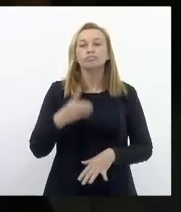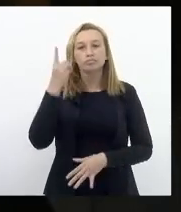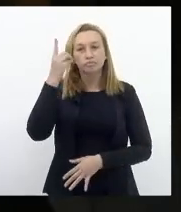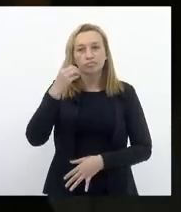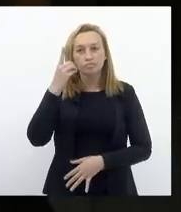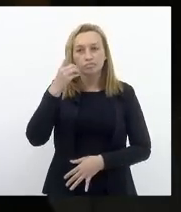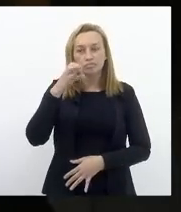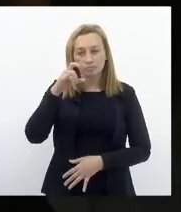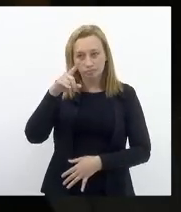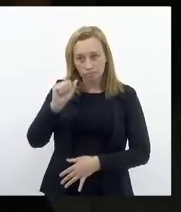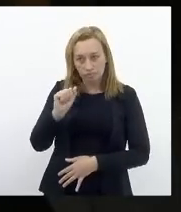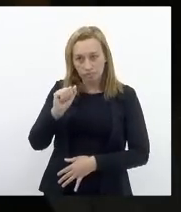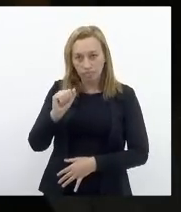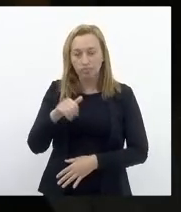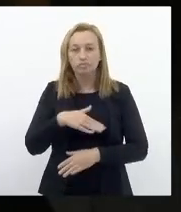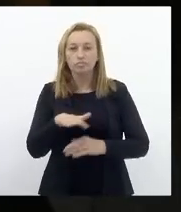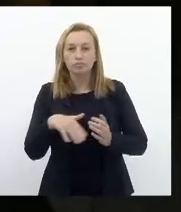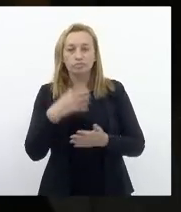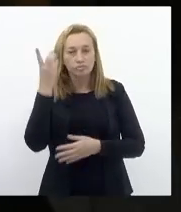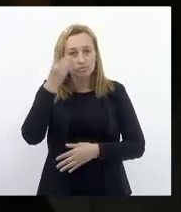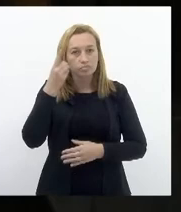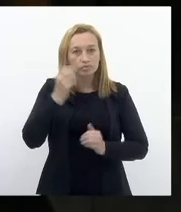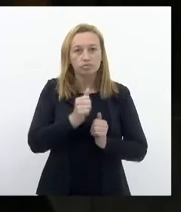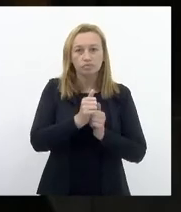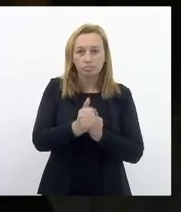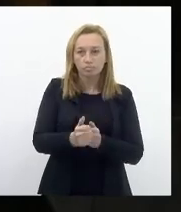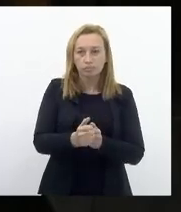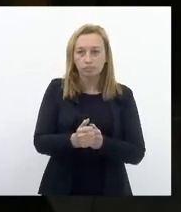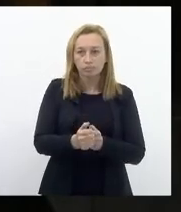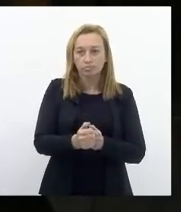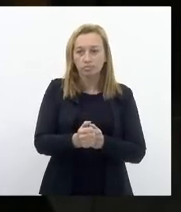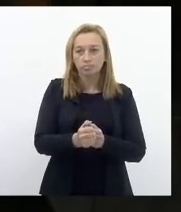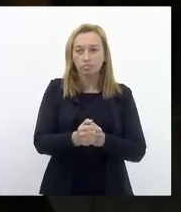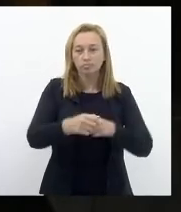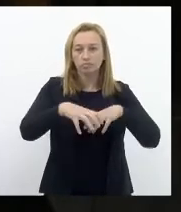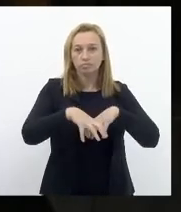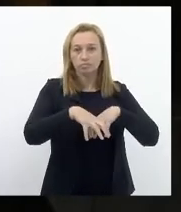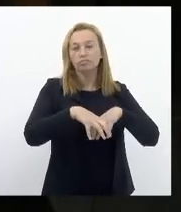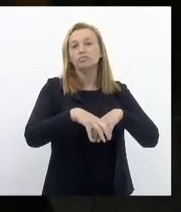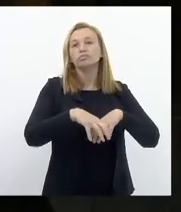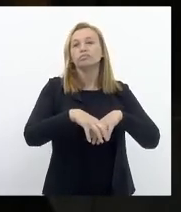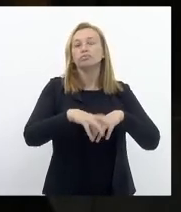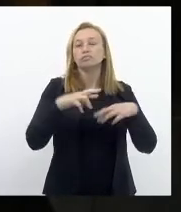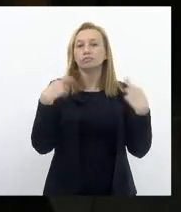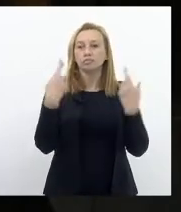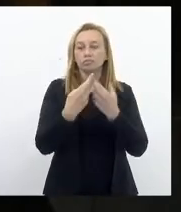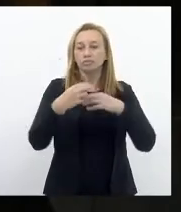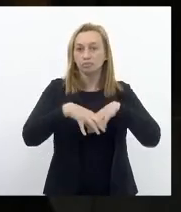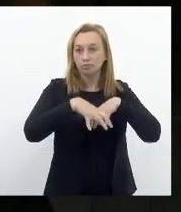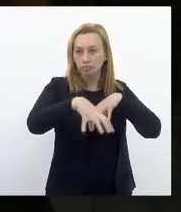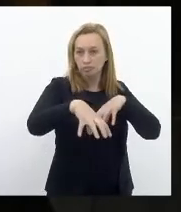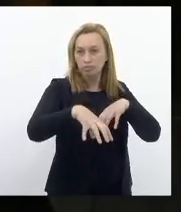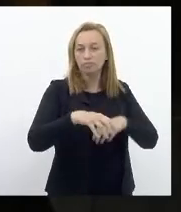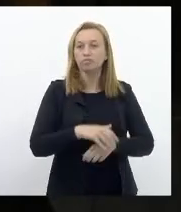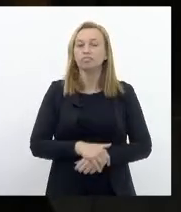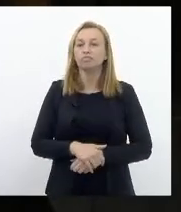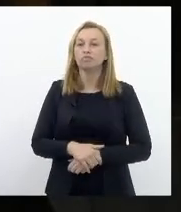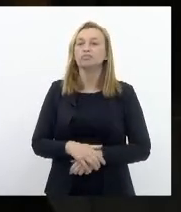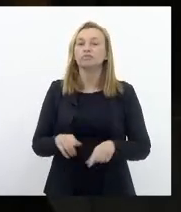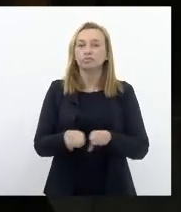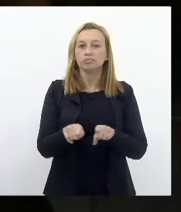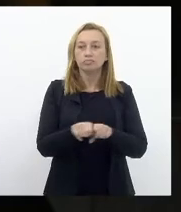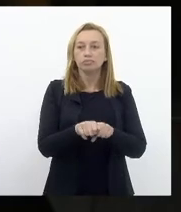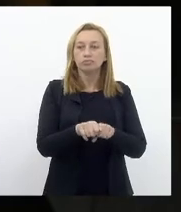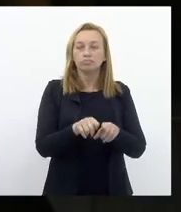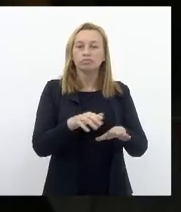Jordão Deputados e deputadas Que ainda nos acompanham No plenário virtual Cidadãs e cidadãos Que nos acompanham Pela TV